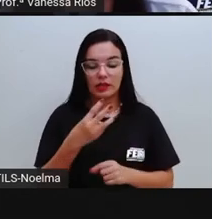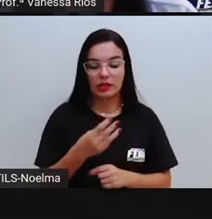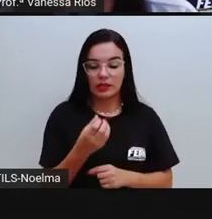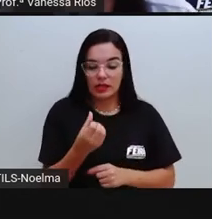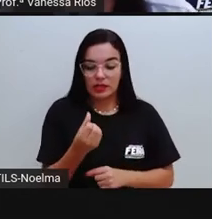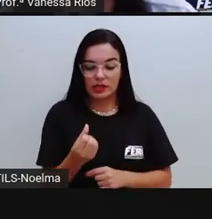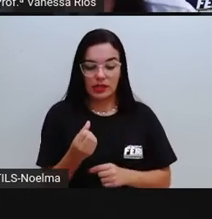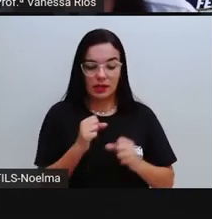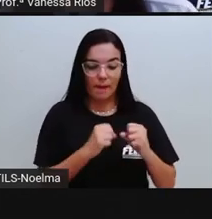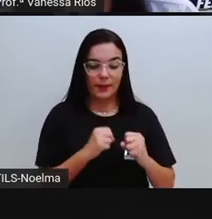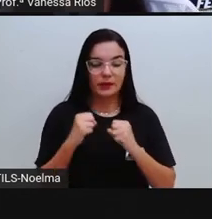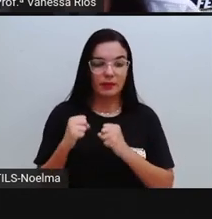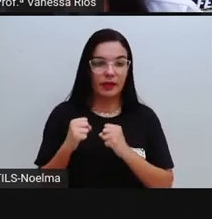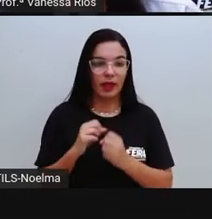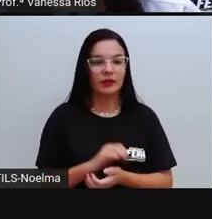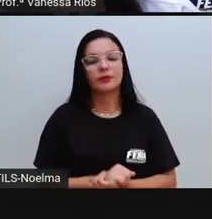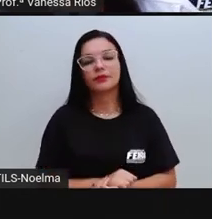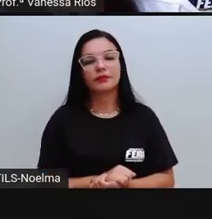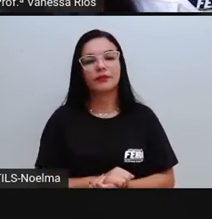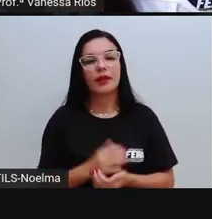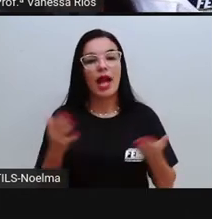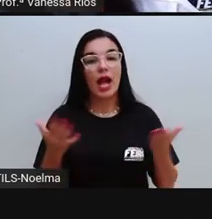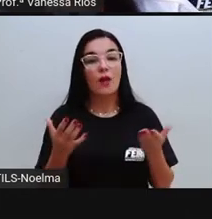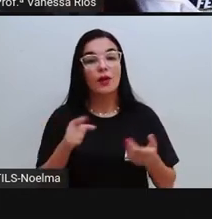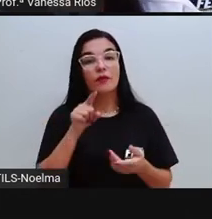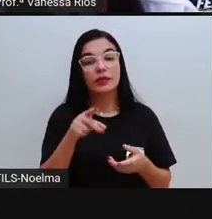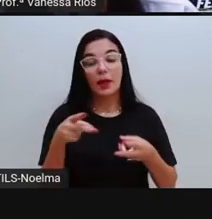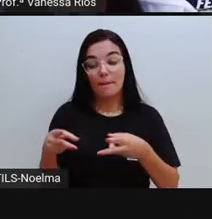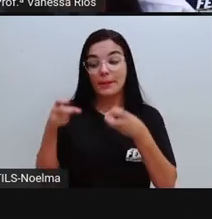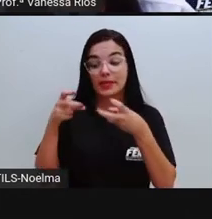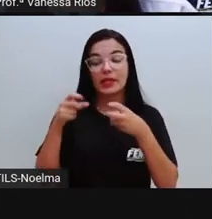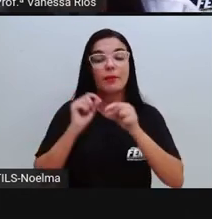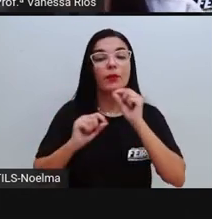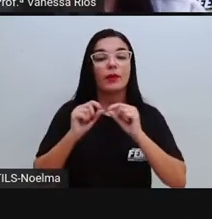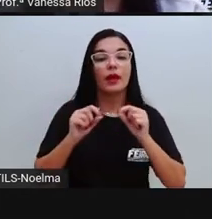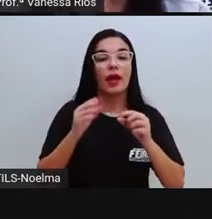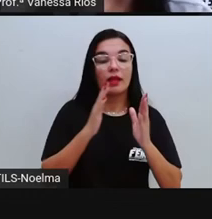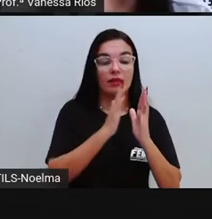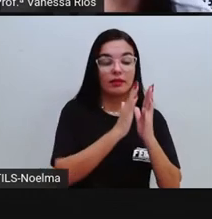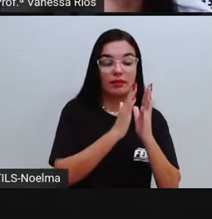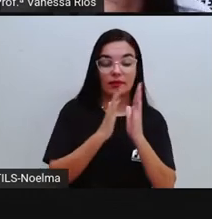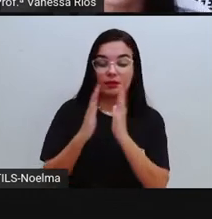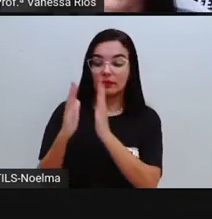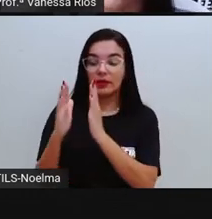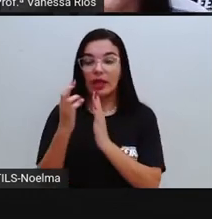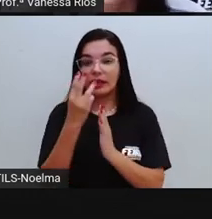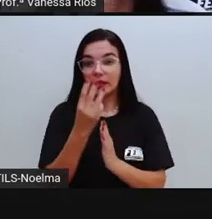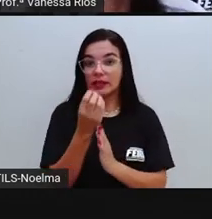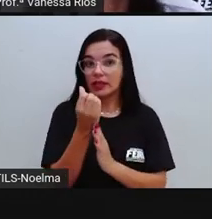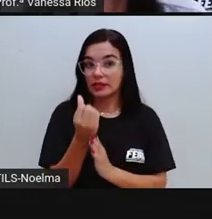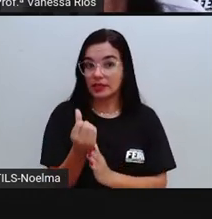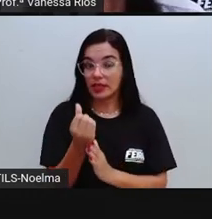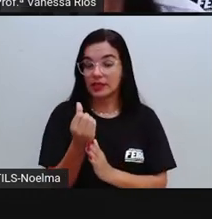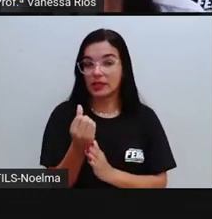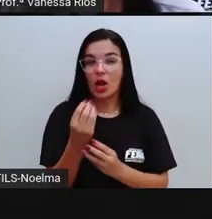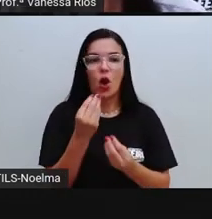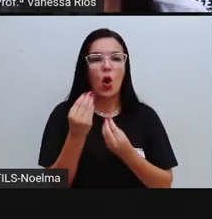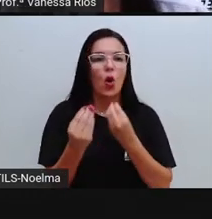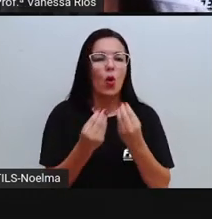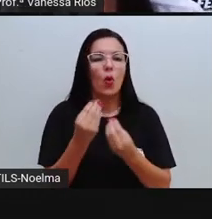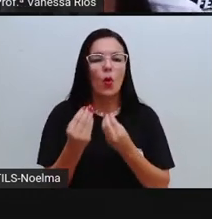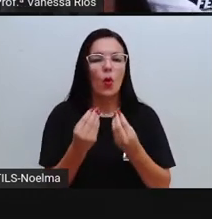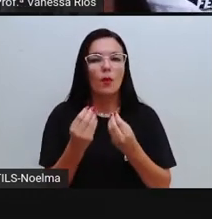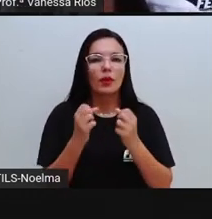possibilidades. Mas agora, para o que é que vocês percebam dentro dessas 36 possibilidades, quais são as